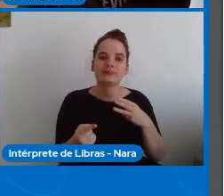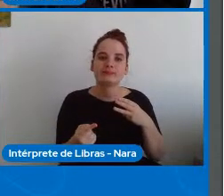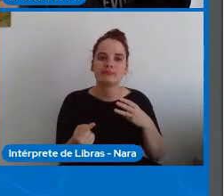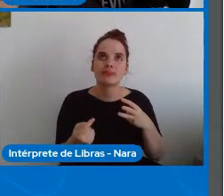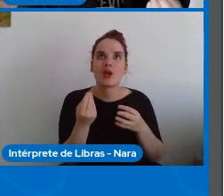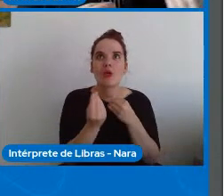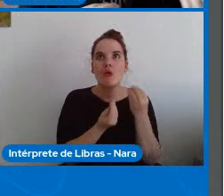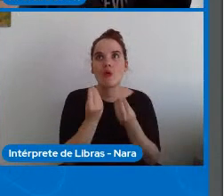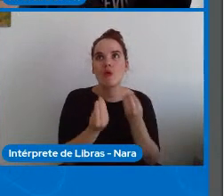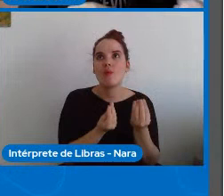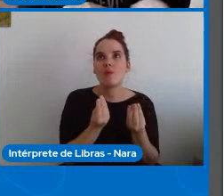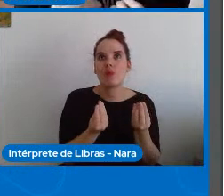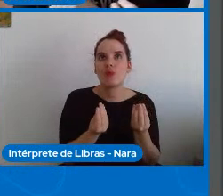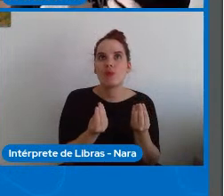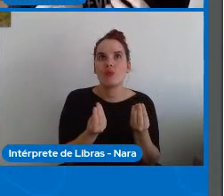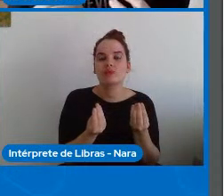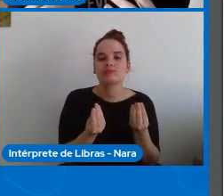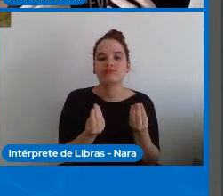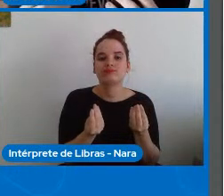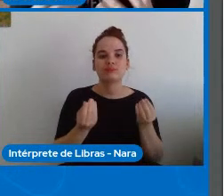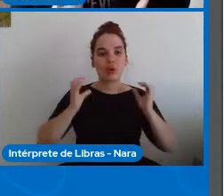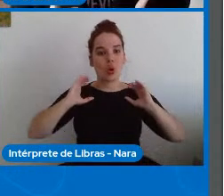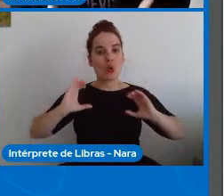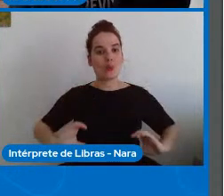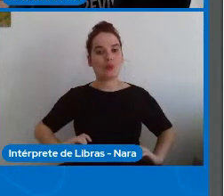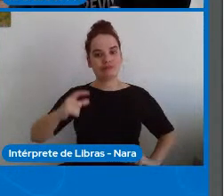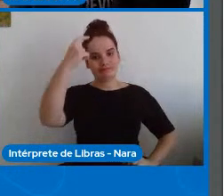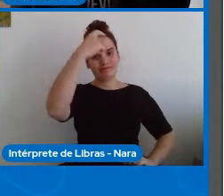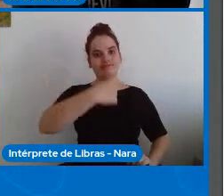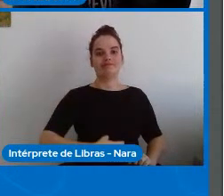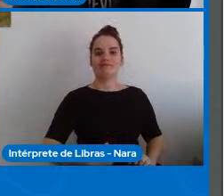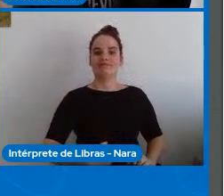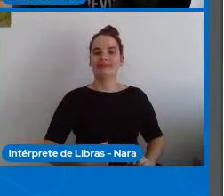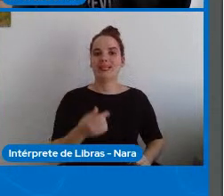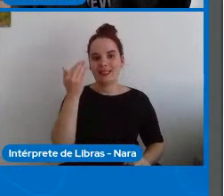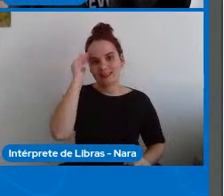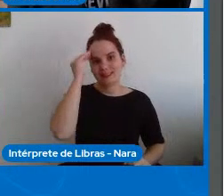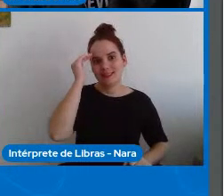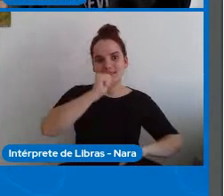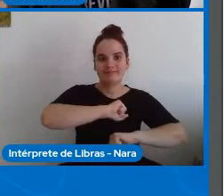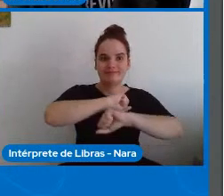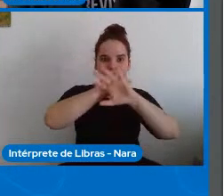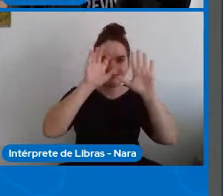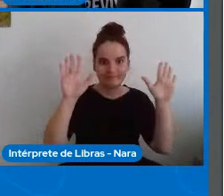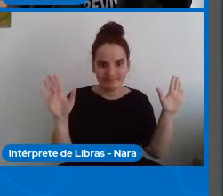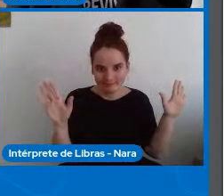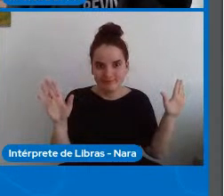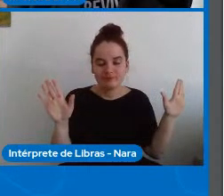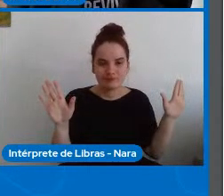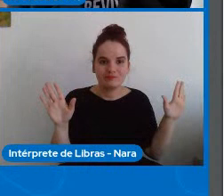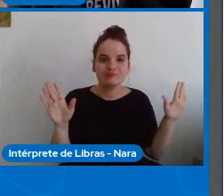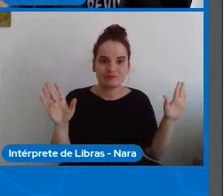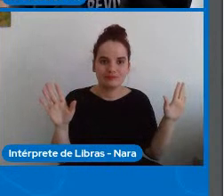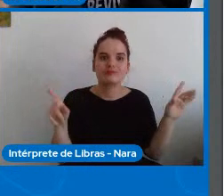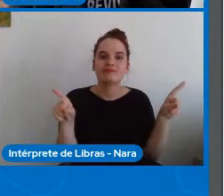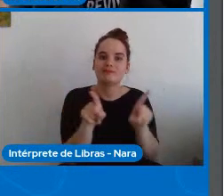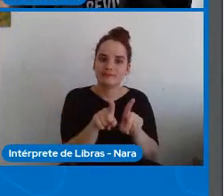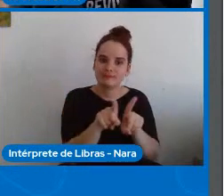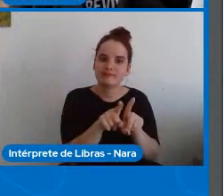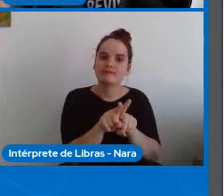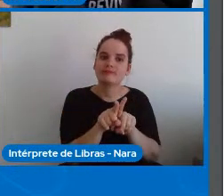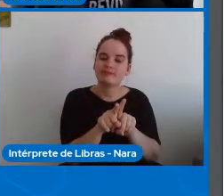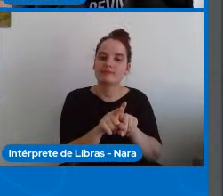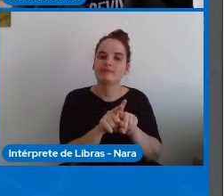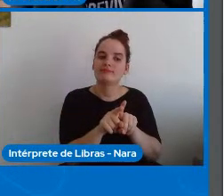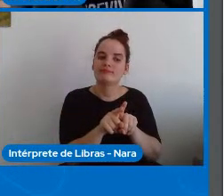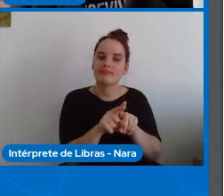podemos nos portar como é que nós podemos entender as coisas e principalmente questionando as